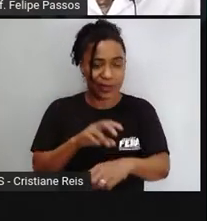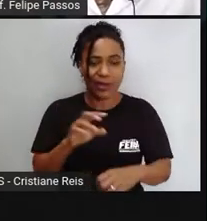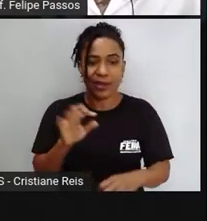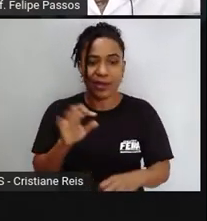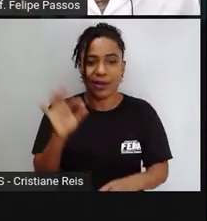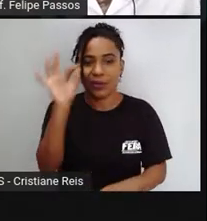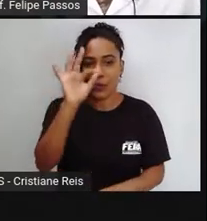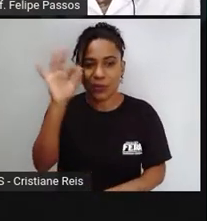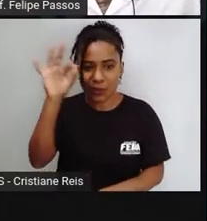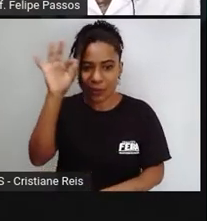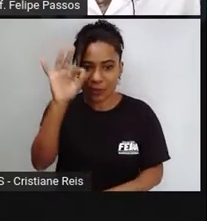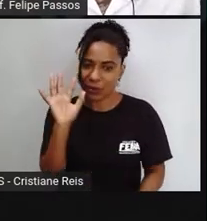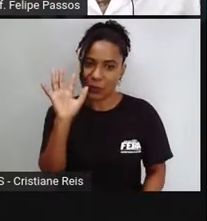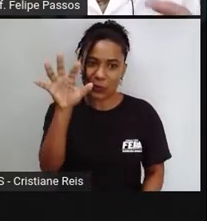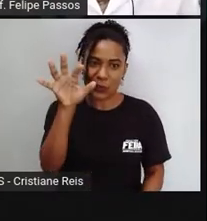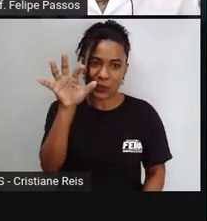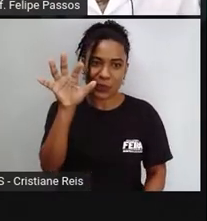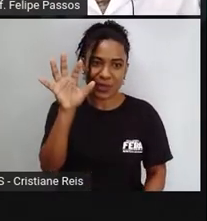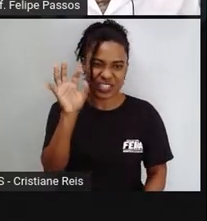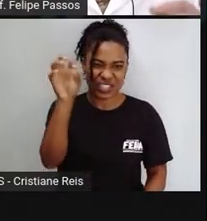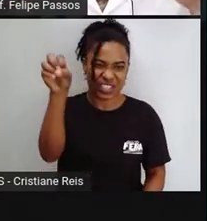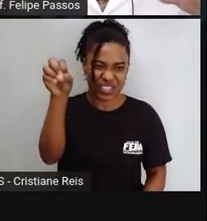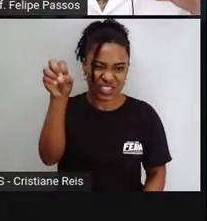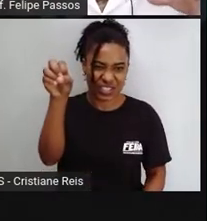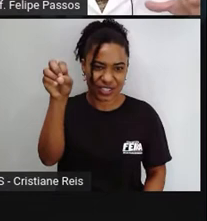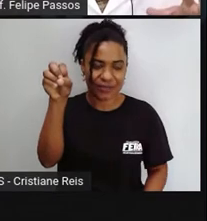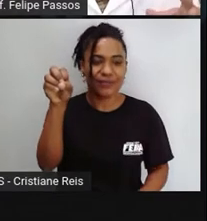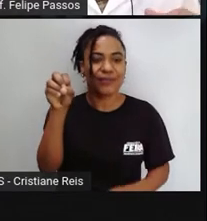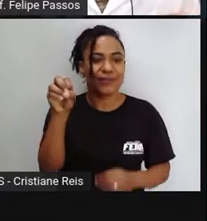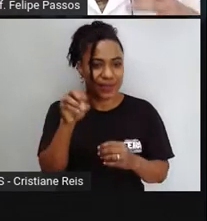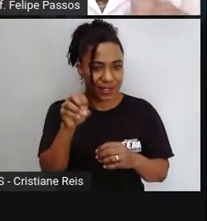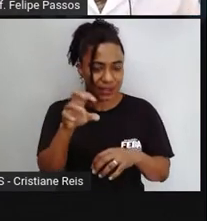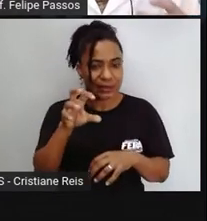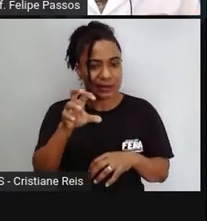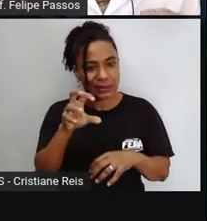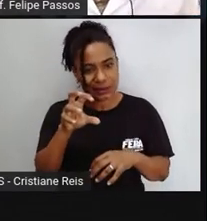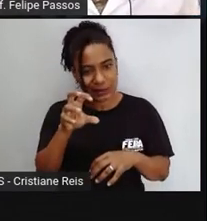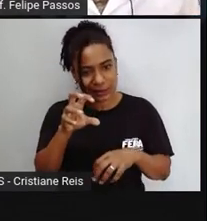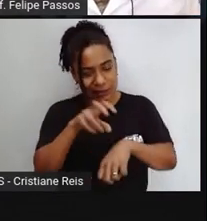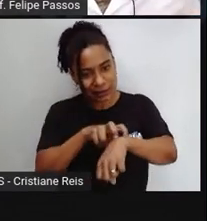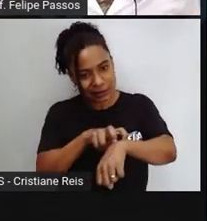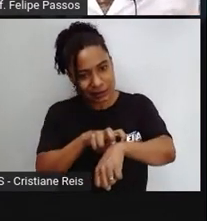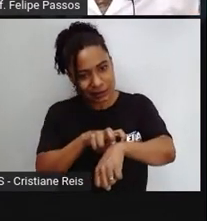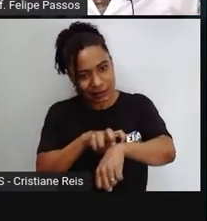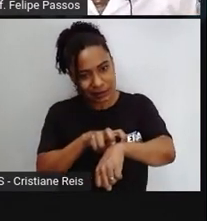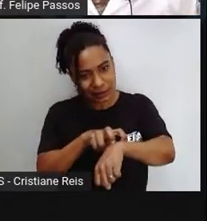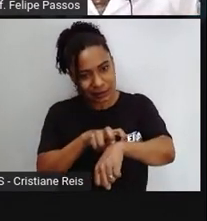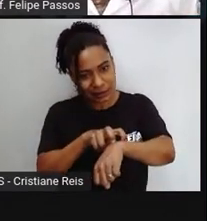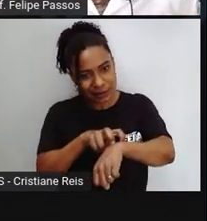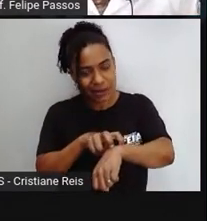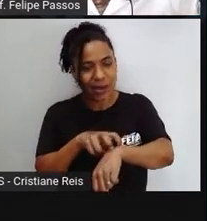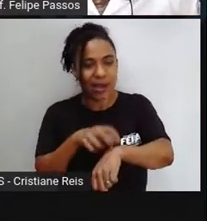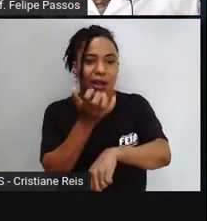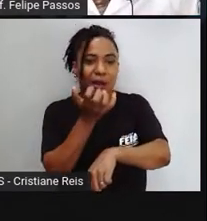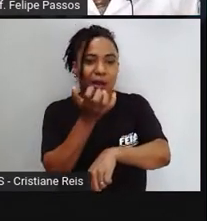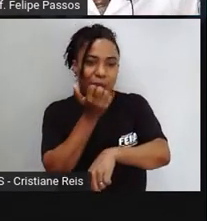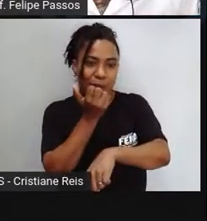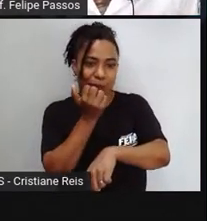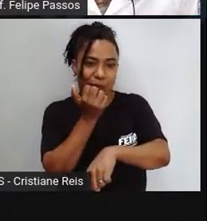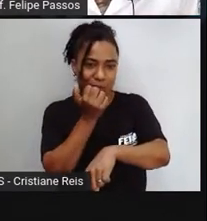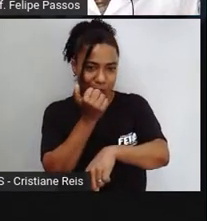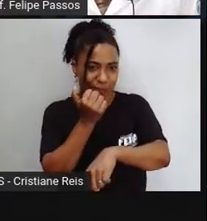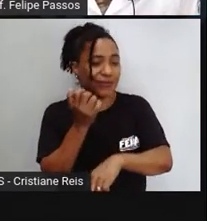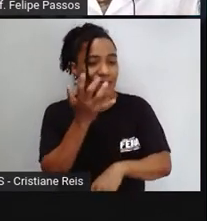borboleta. E aí, aquele bicho ali, vivo, porém paralisado, fica mais fácil da aranha se alimentar. Sabia disso?